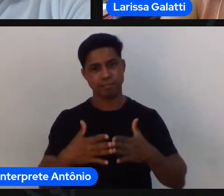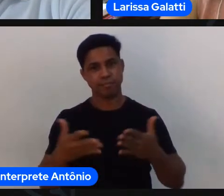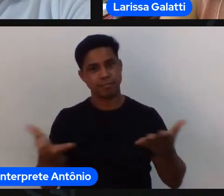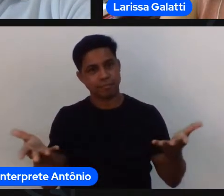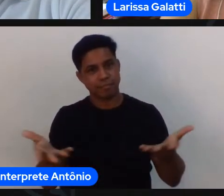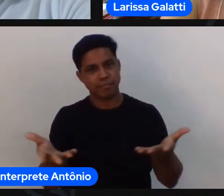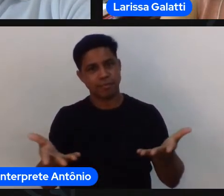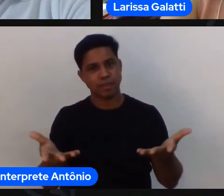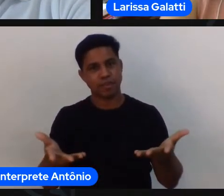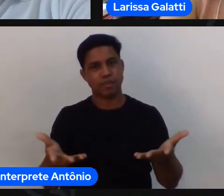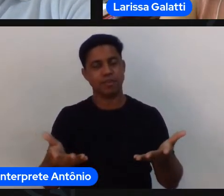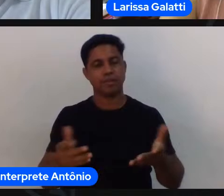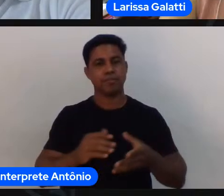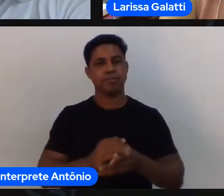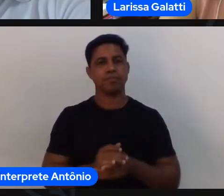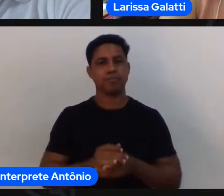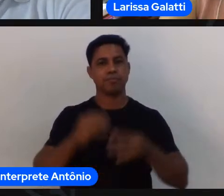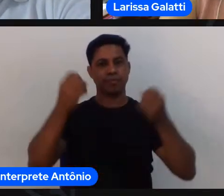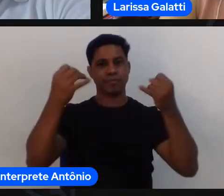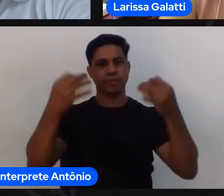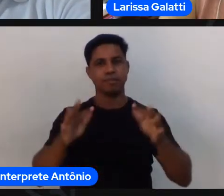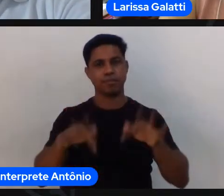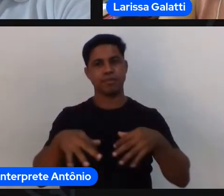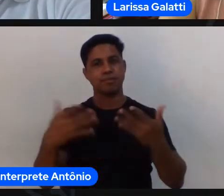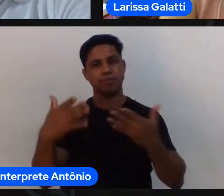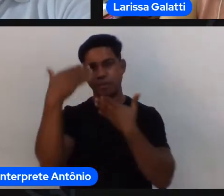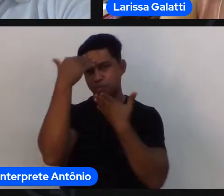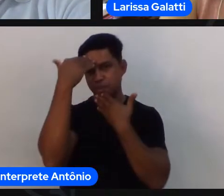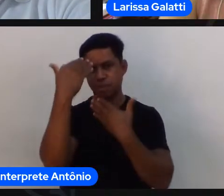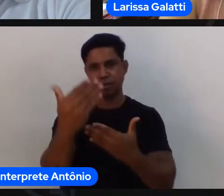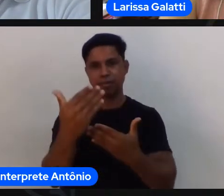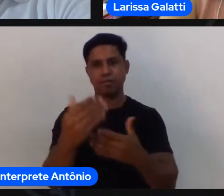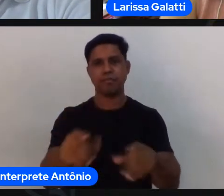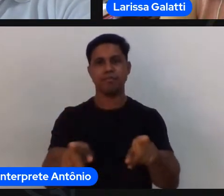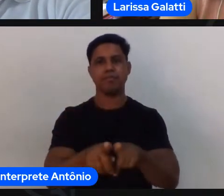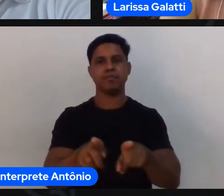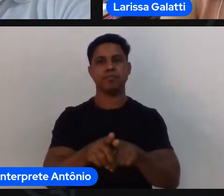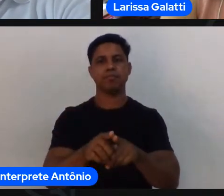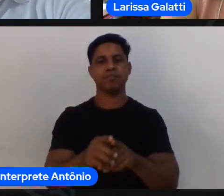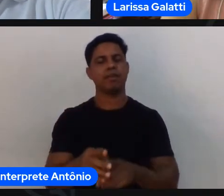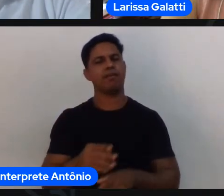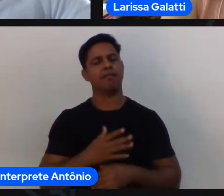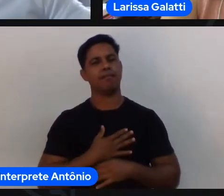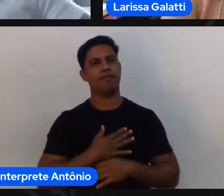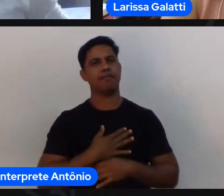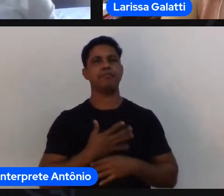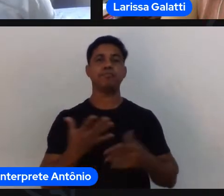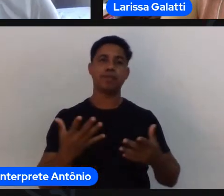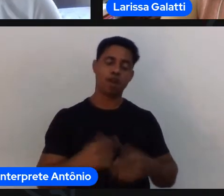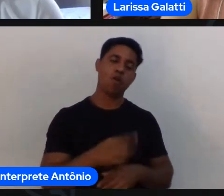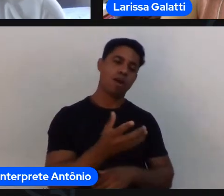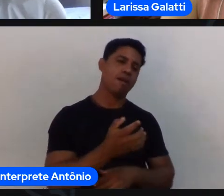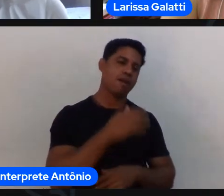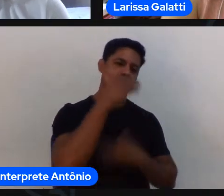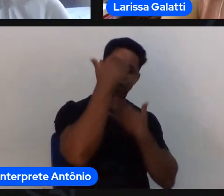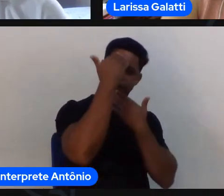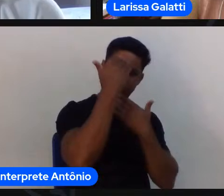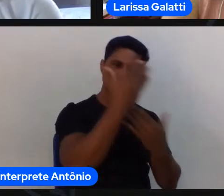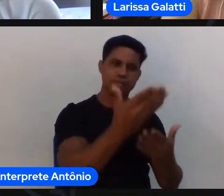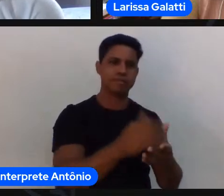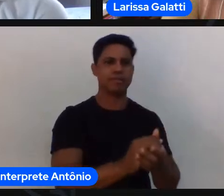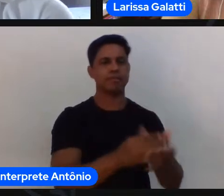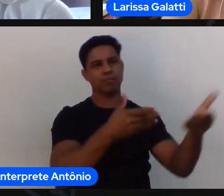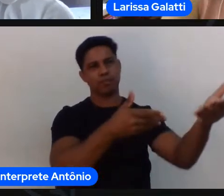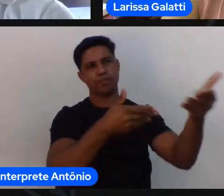agradeço imensamente muito obrigado Gil eu que agradeço agradeço muito a sua mediação bastante generosa facilitou